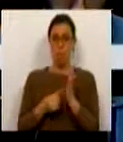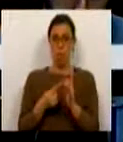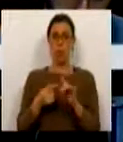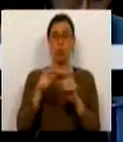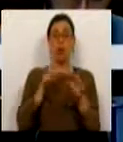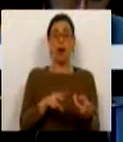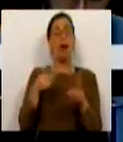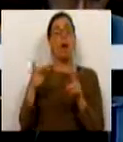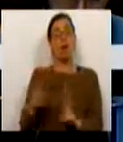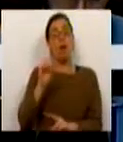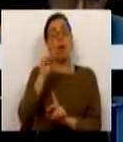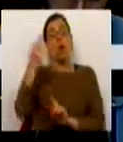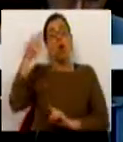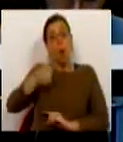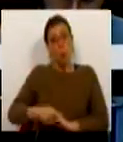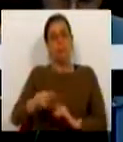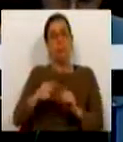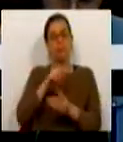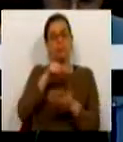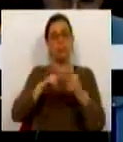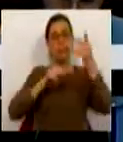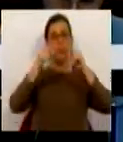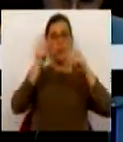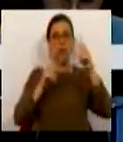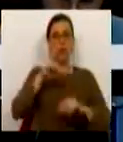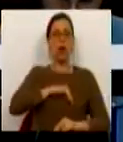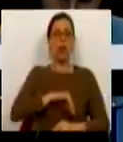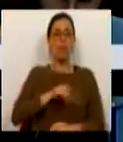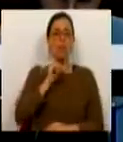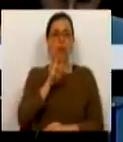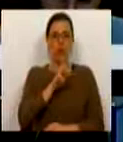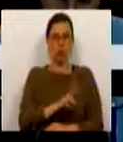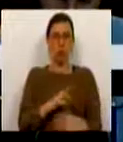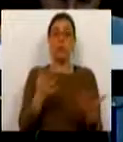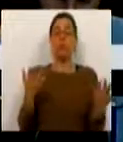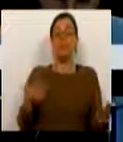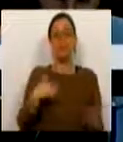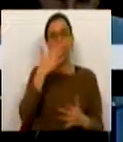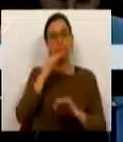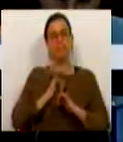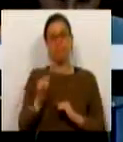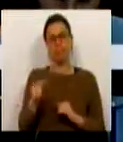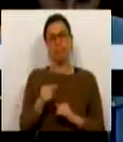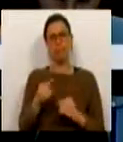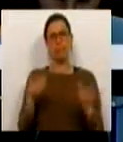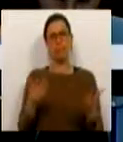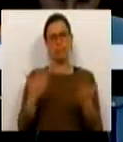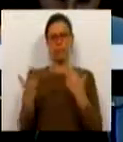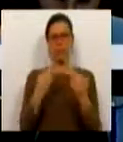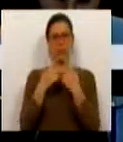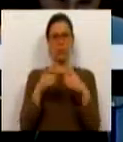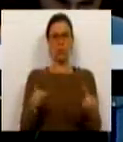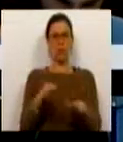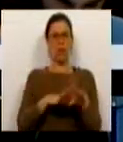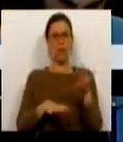caso da alteração obrigatória de posicionamento remuneratório. Parece-nos, pois, no mínimo controverso